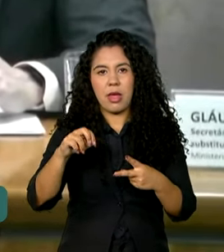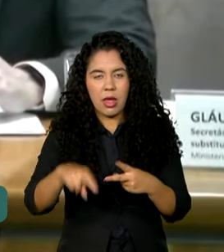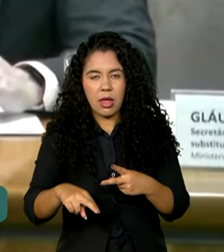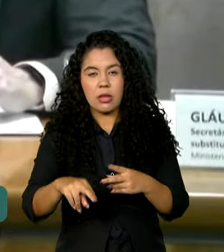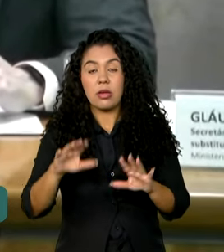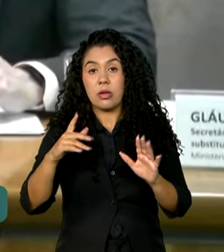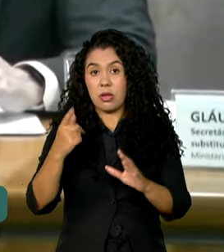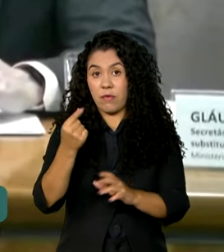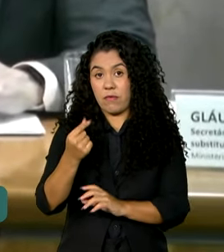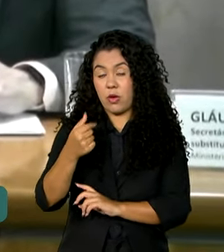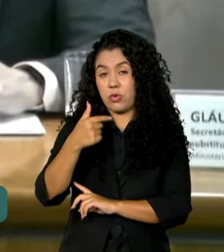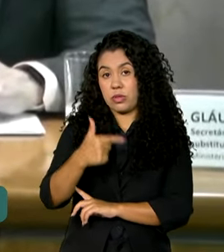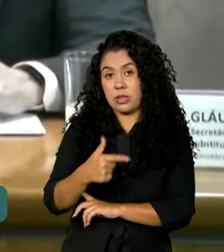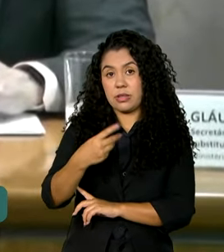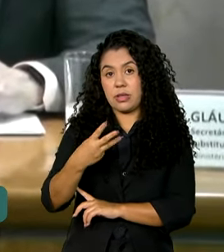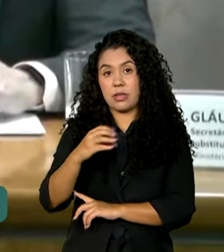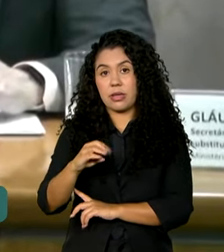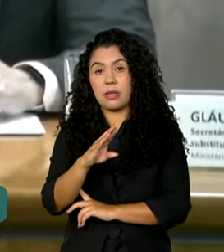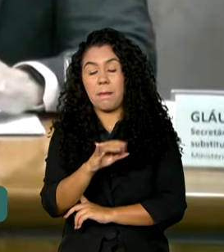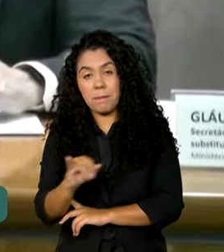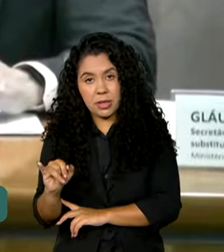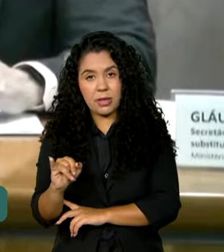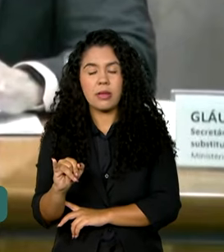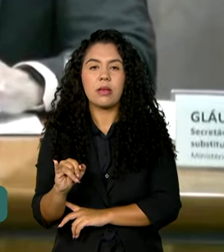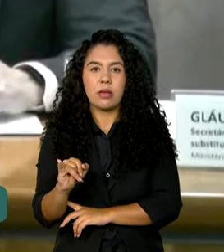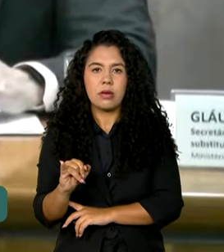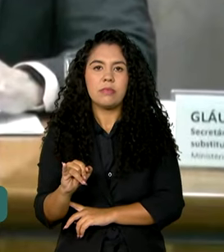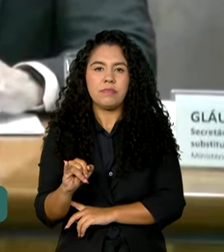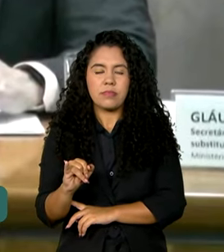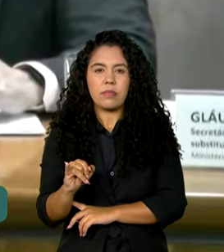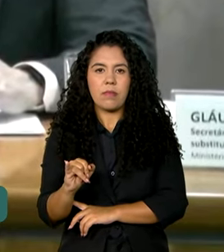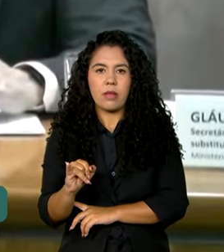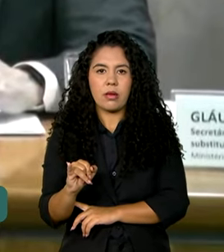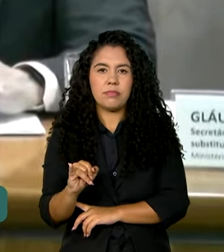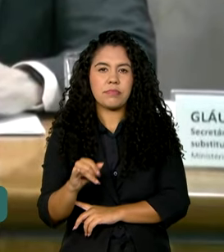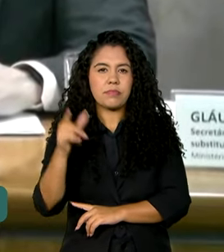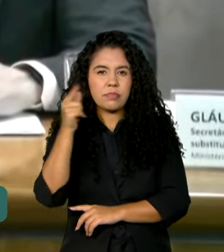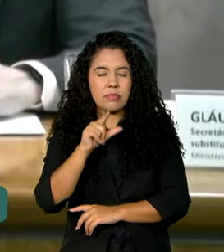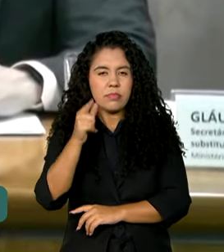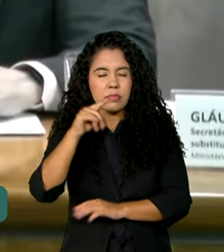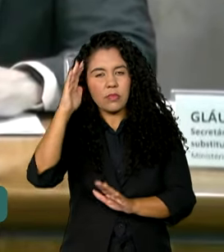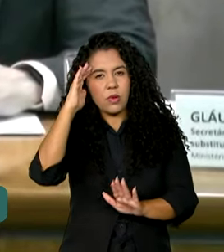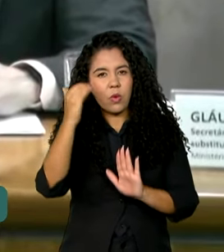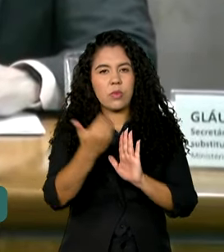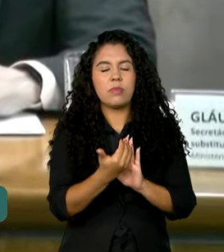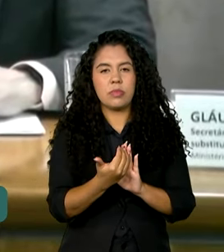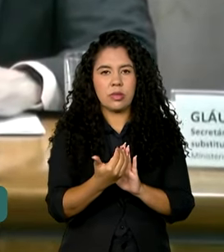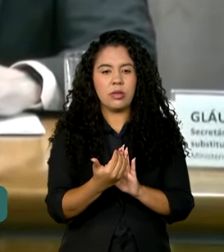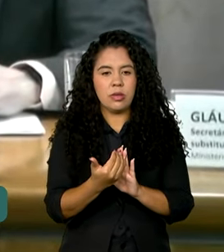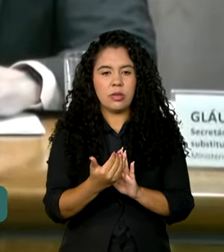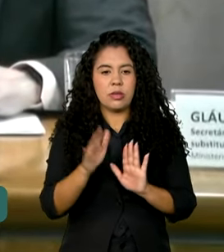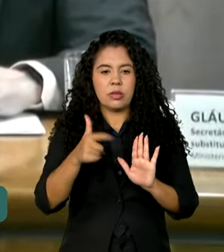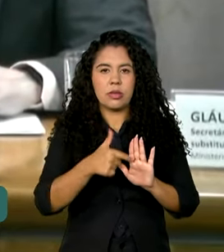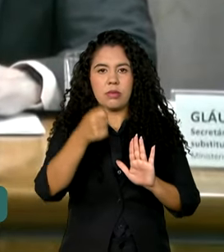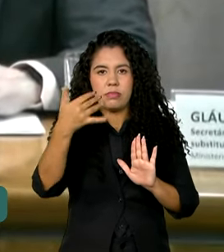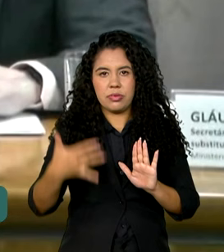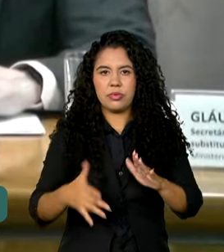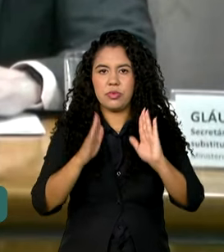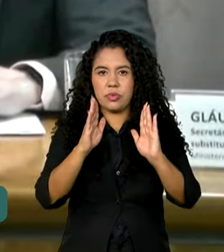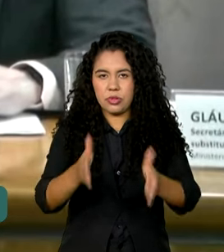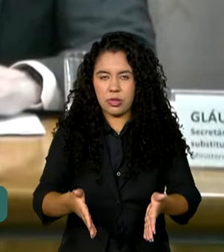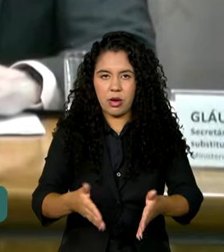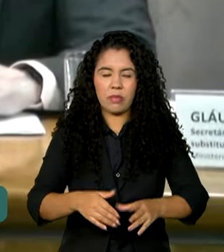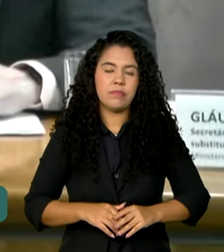230 bi de déficit primário para um patamar de cumprimento da meta, conforme estabelecido no arcabouço fiscal.